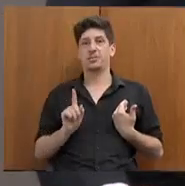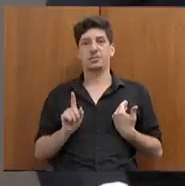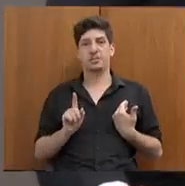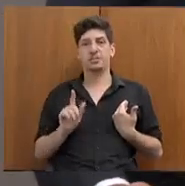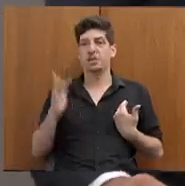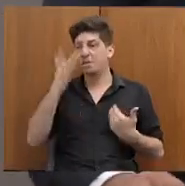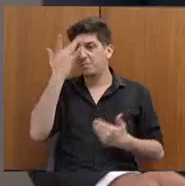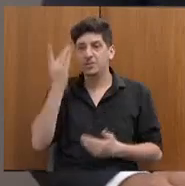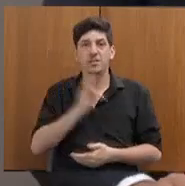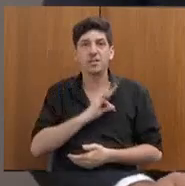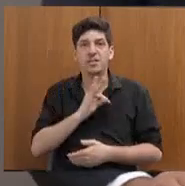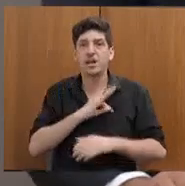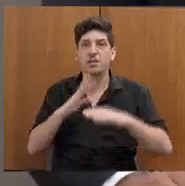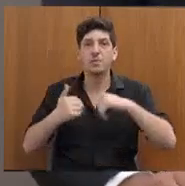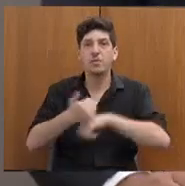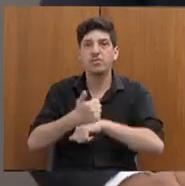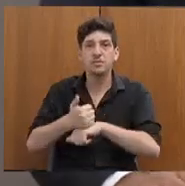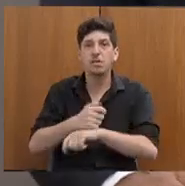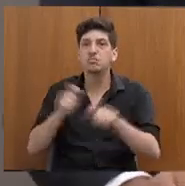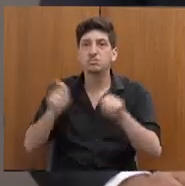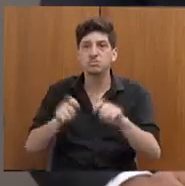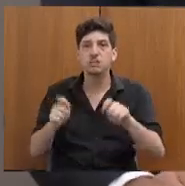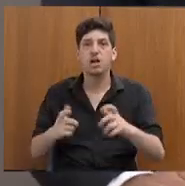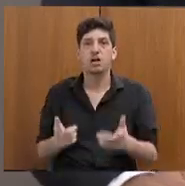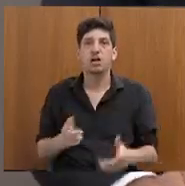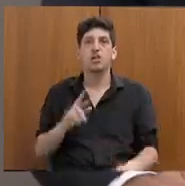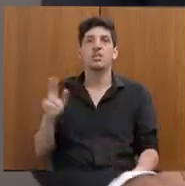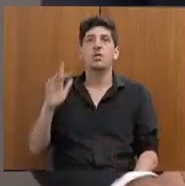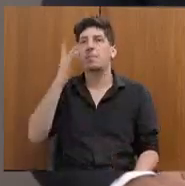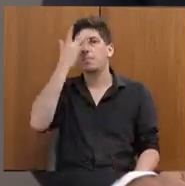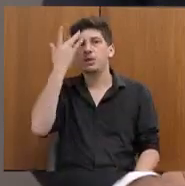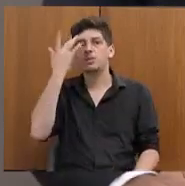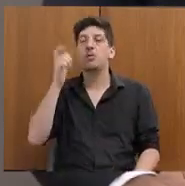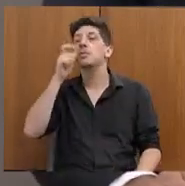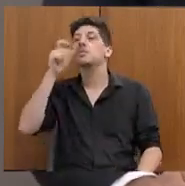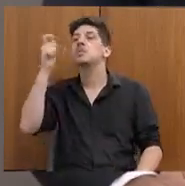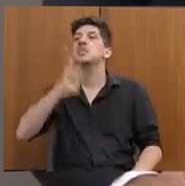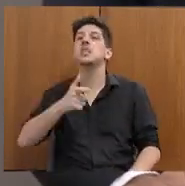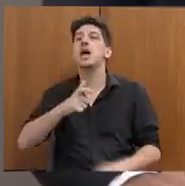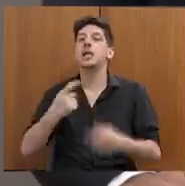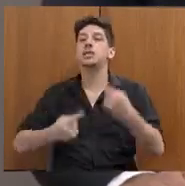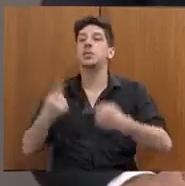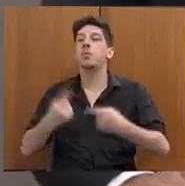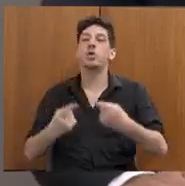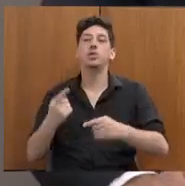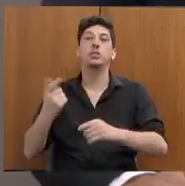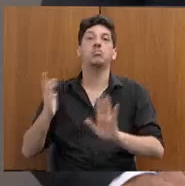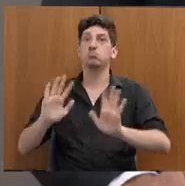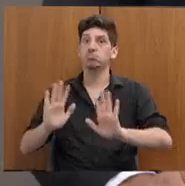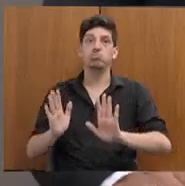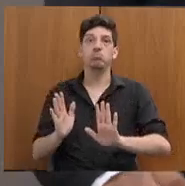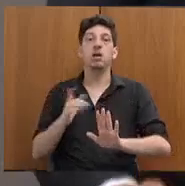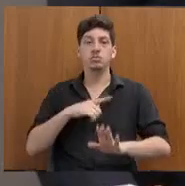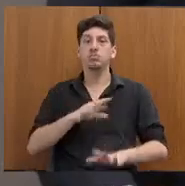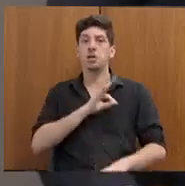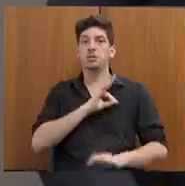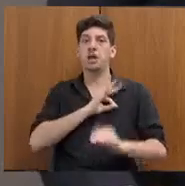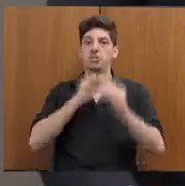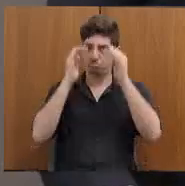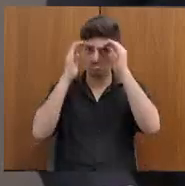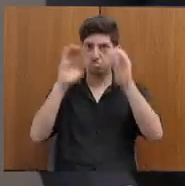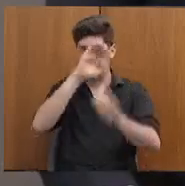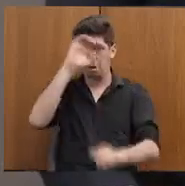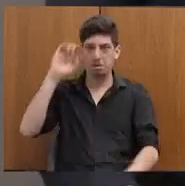técnicas nossas que estão lá, não tem ninguém lá de viés político, todo mundo é muito técnico, e todo mundo lá está para ajudar.